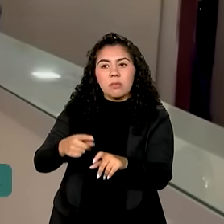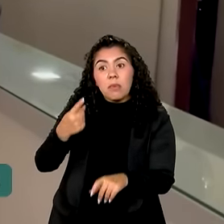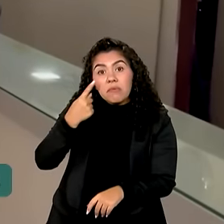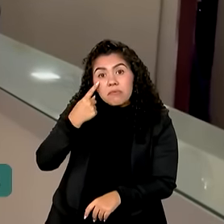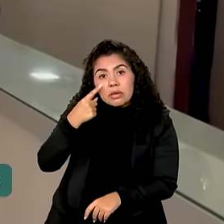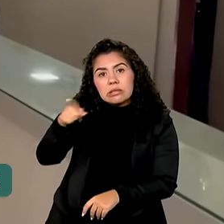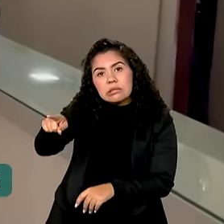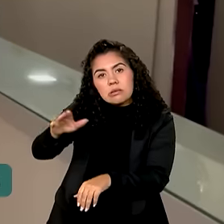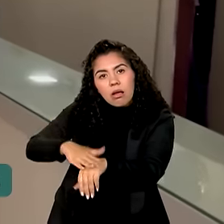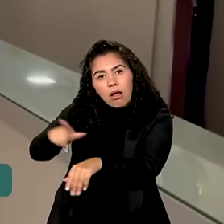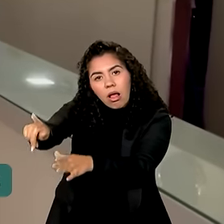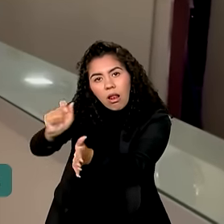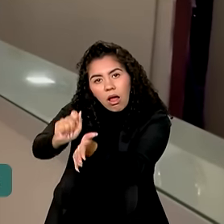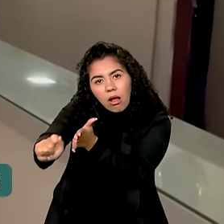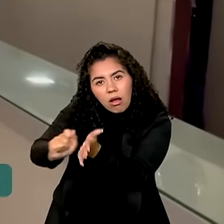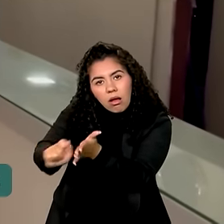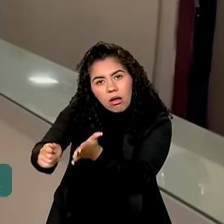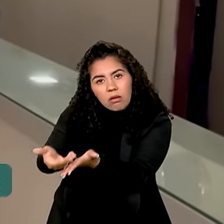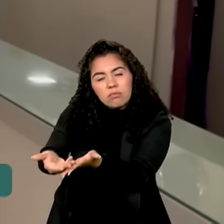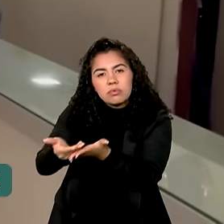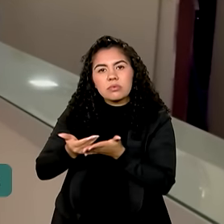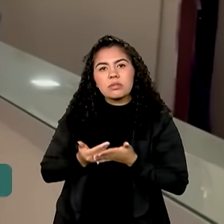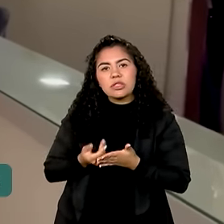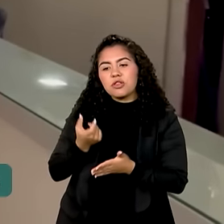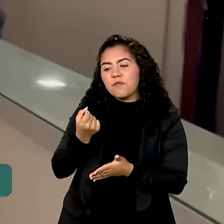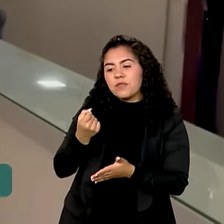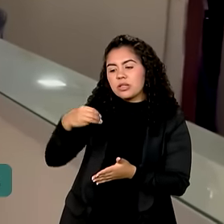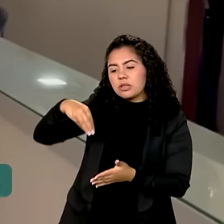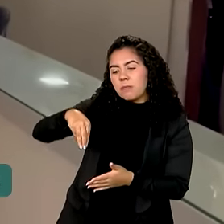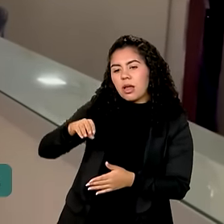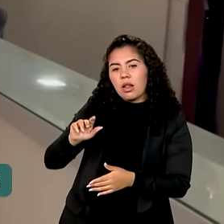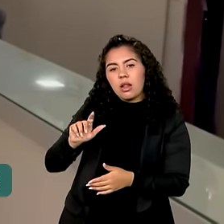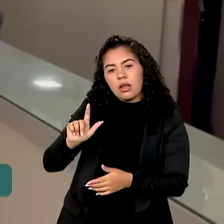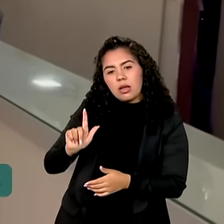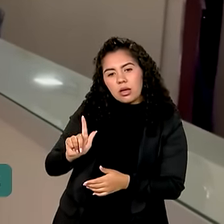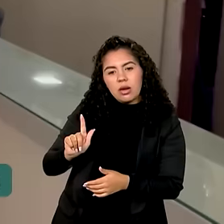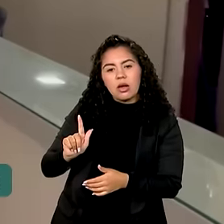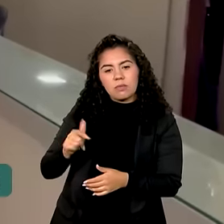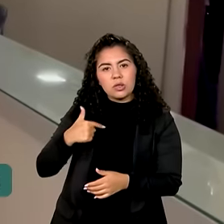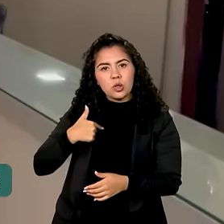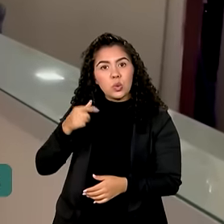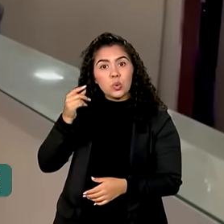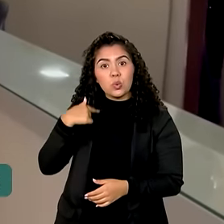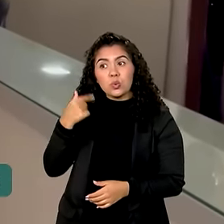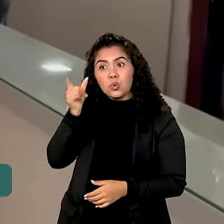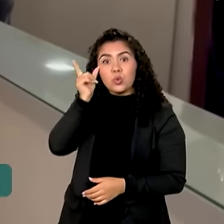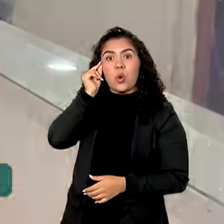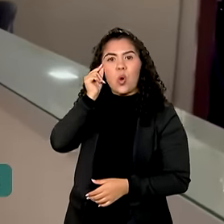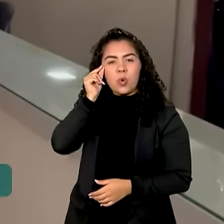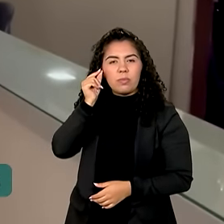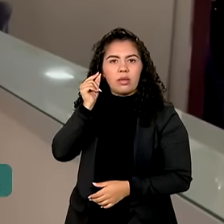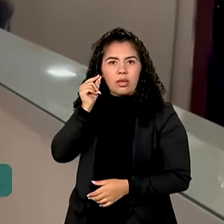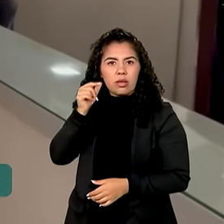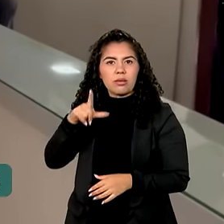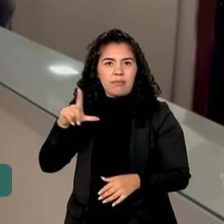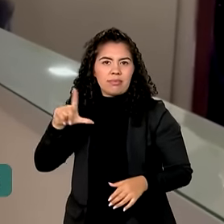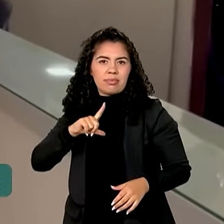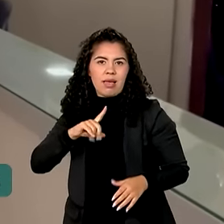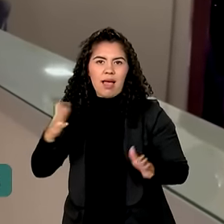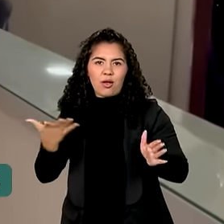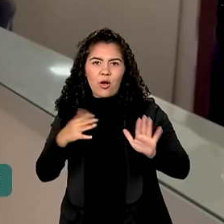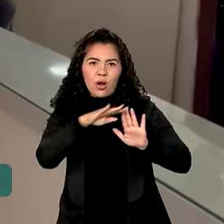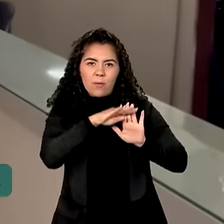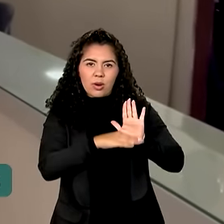me receita a simvastatina, 20 miligramas também. Que eu soube que entrou agora no programa, né? Se for possível,